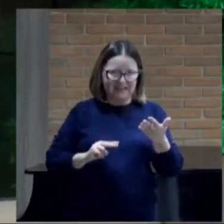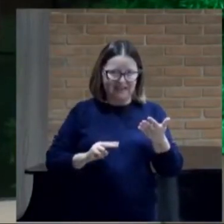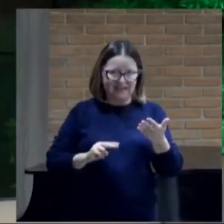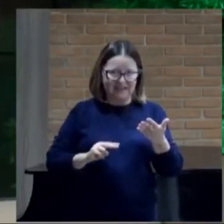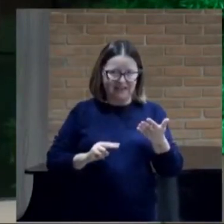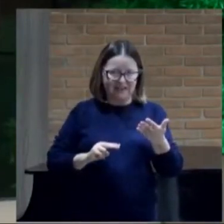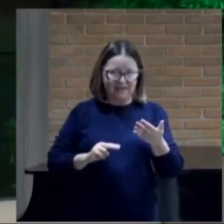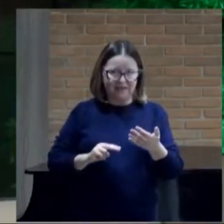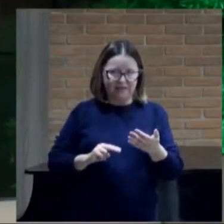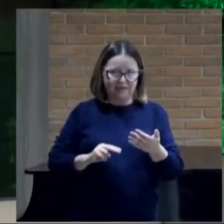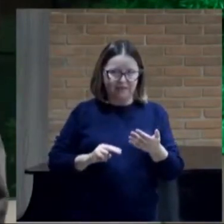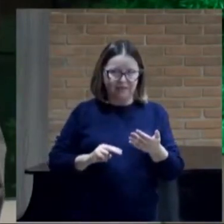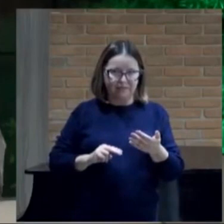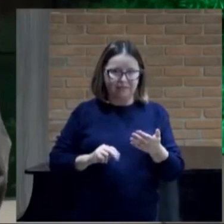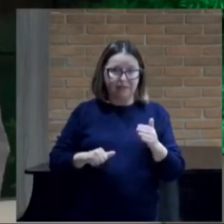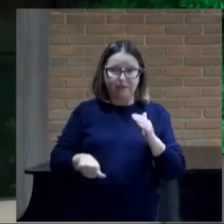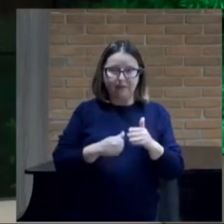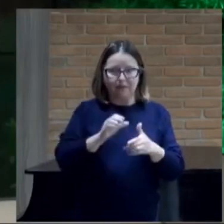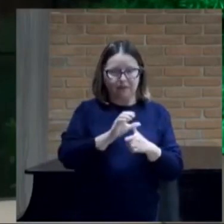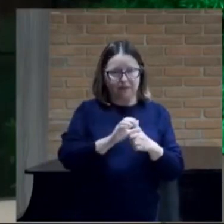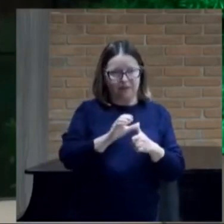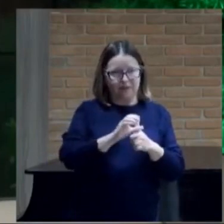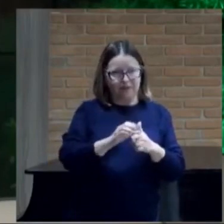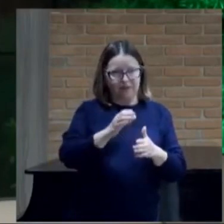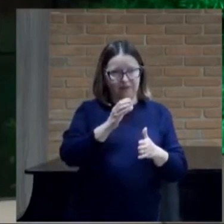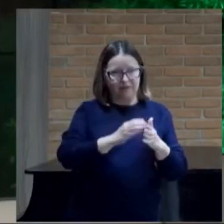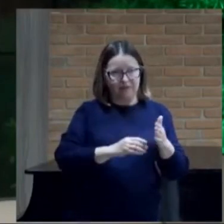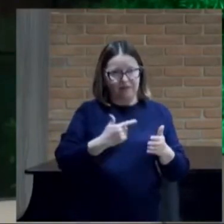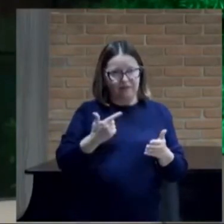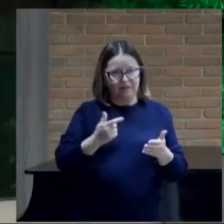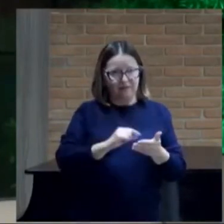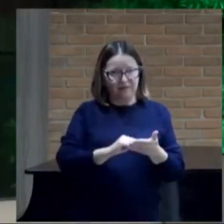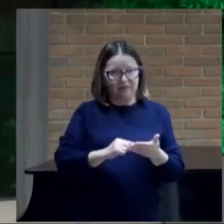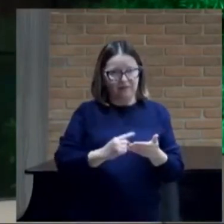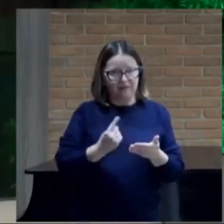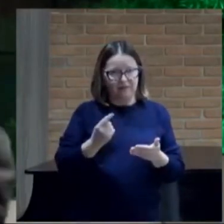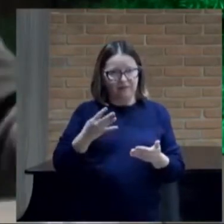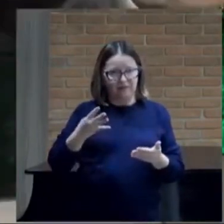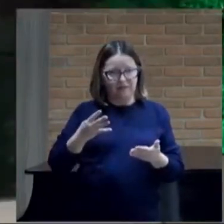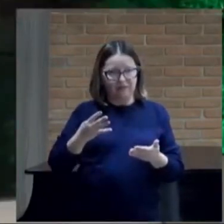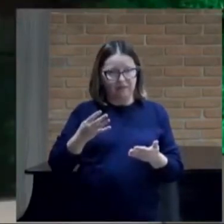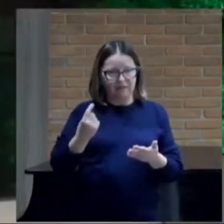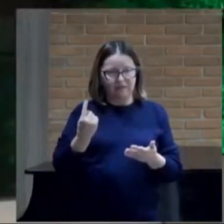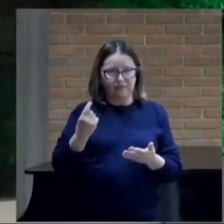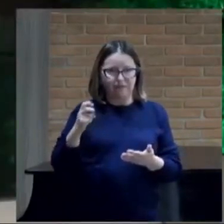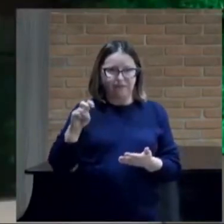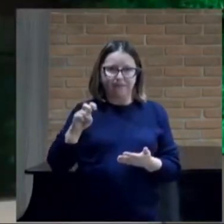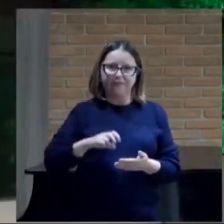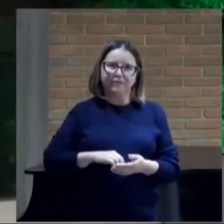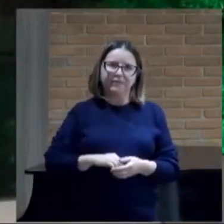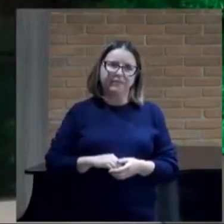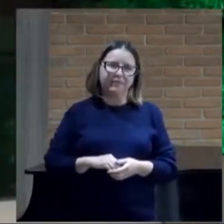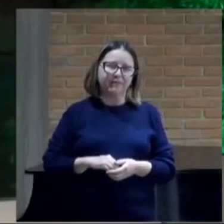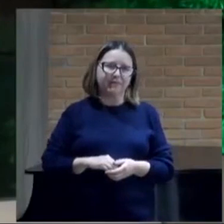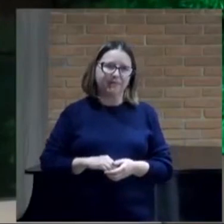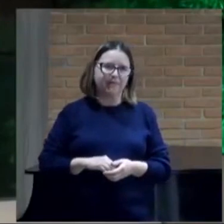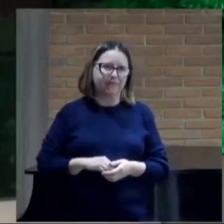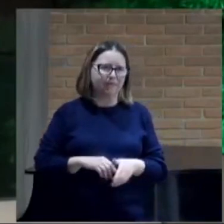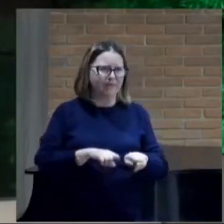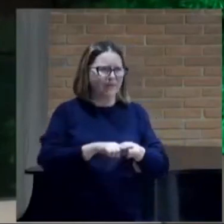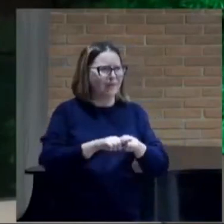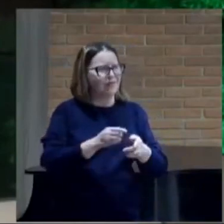1 Coríntios capítulo 2 os versos 14 e 15 irmãos